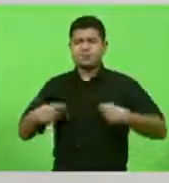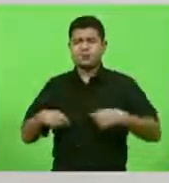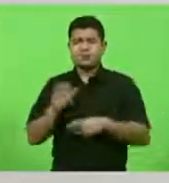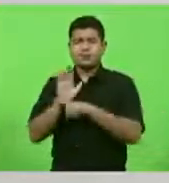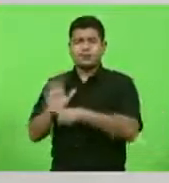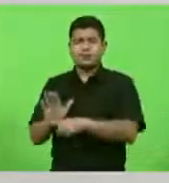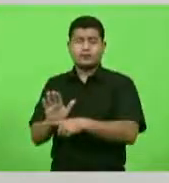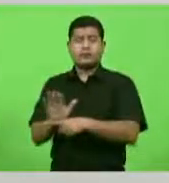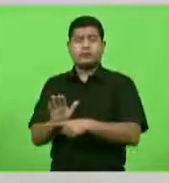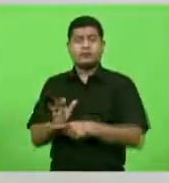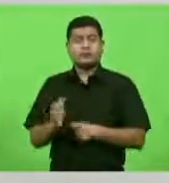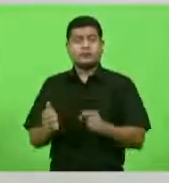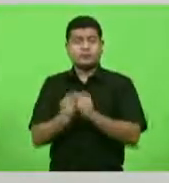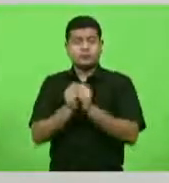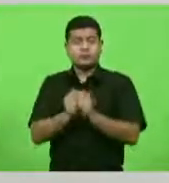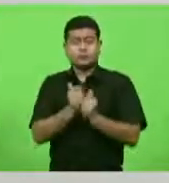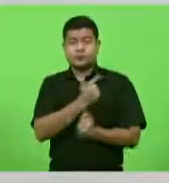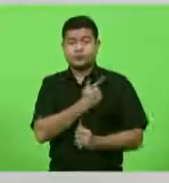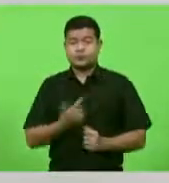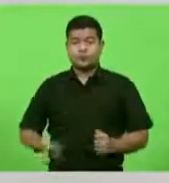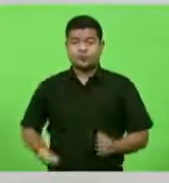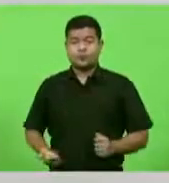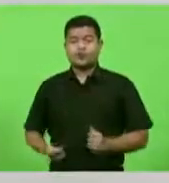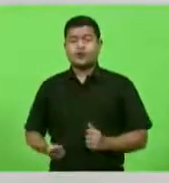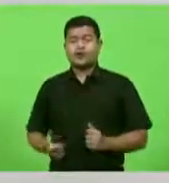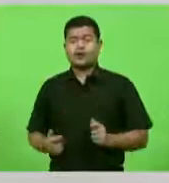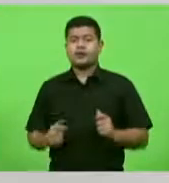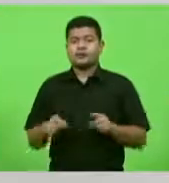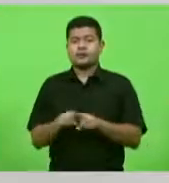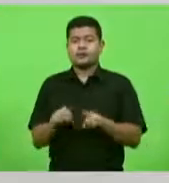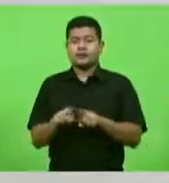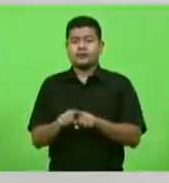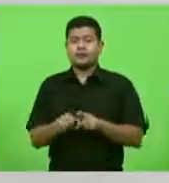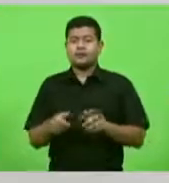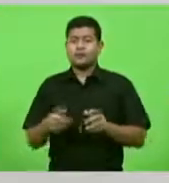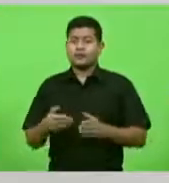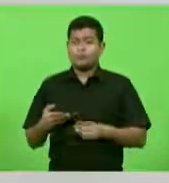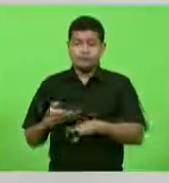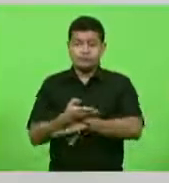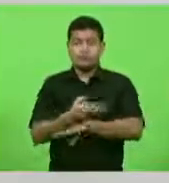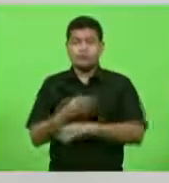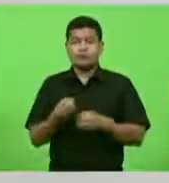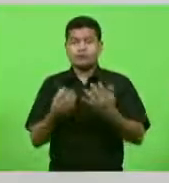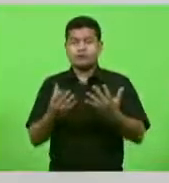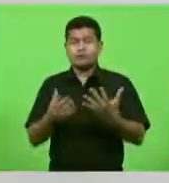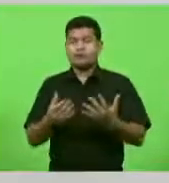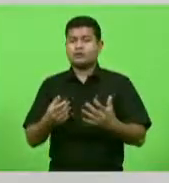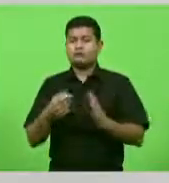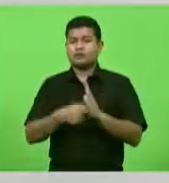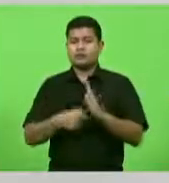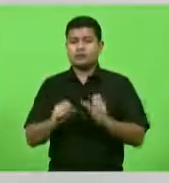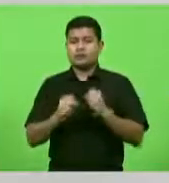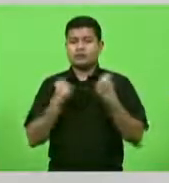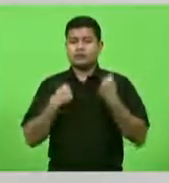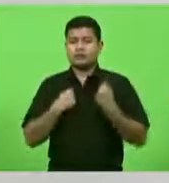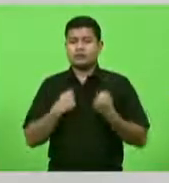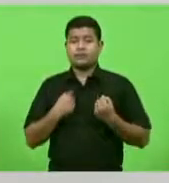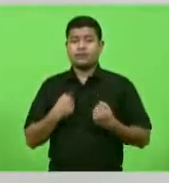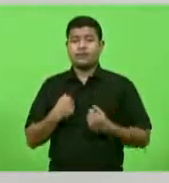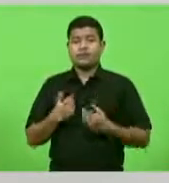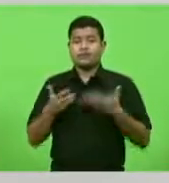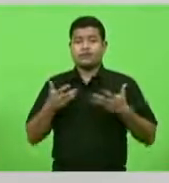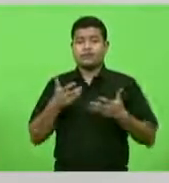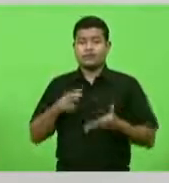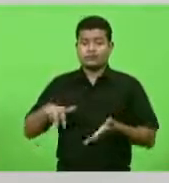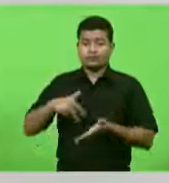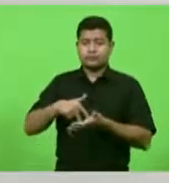e junto ao governo defendê-las. Então, no dia de hoje, eu quero falar um pouco sobre o anúncio do governo do estado no dia de ontem.